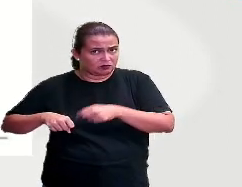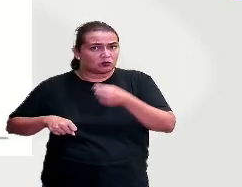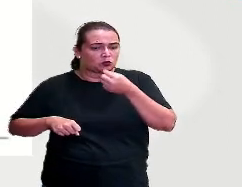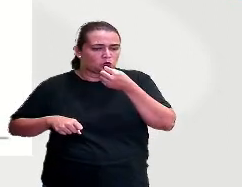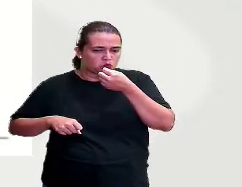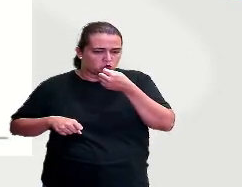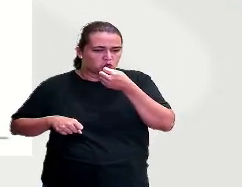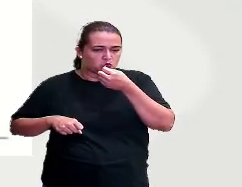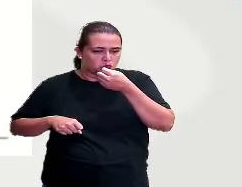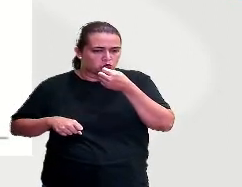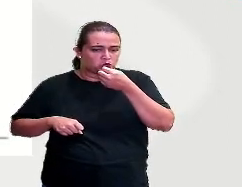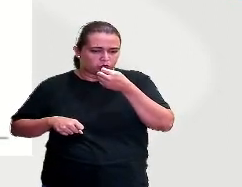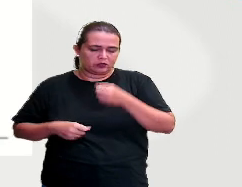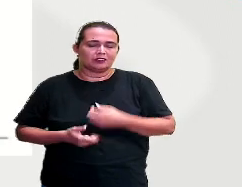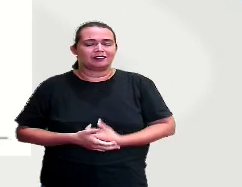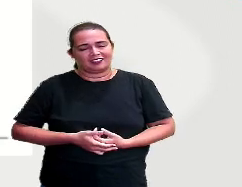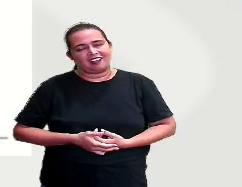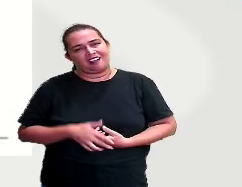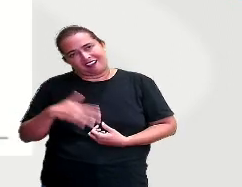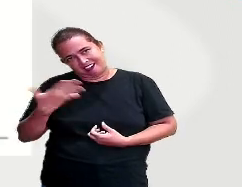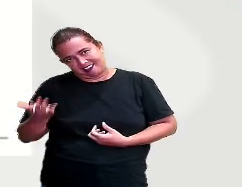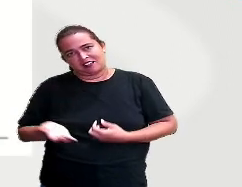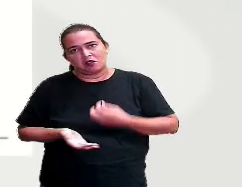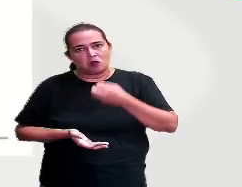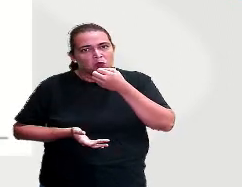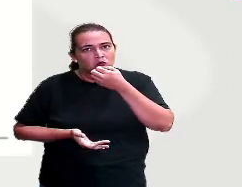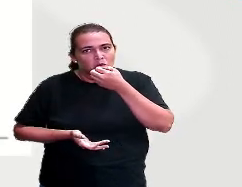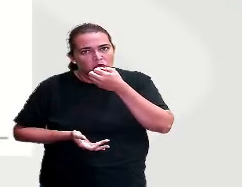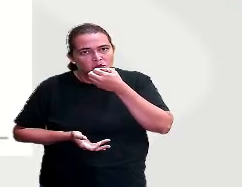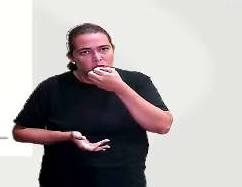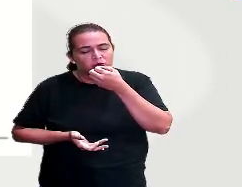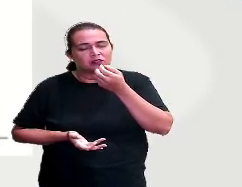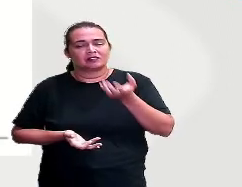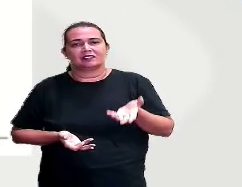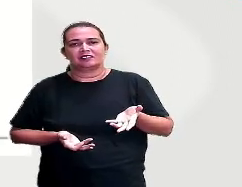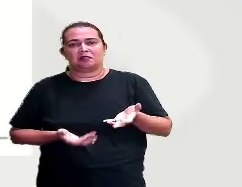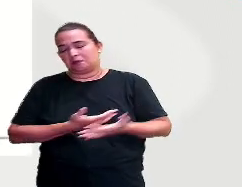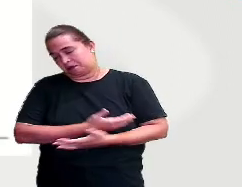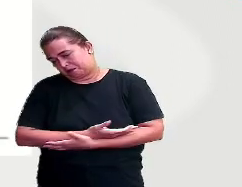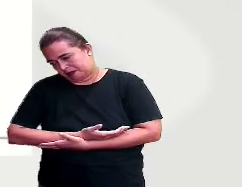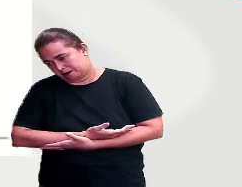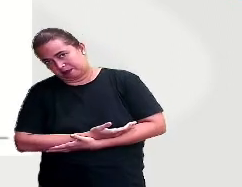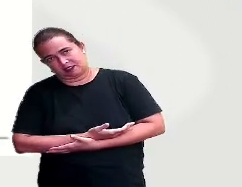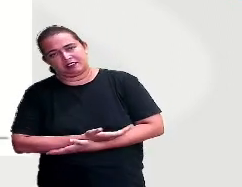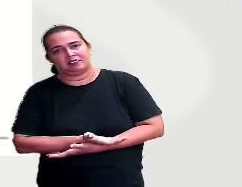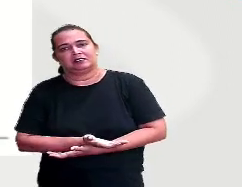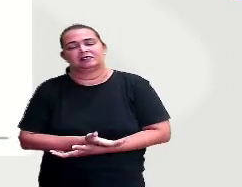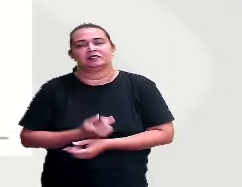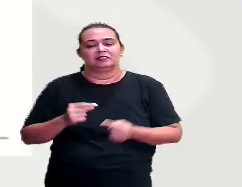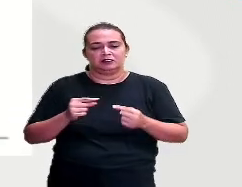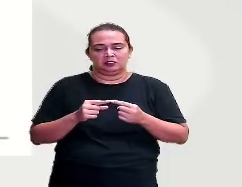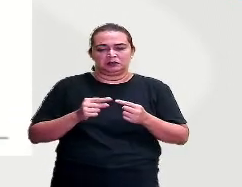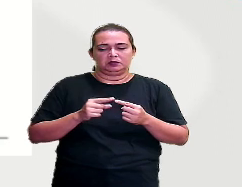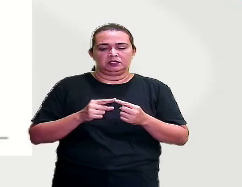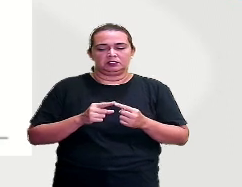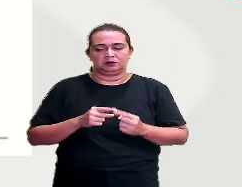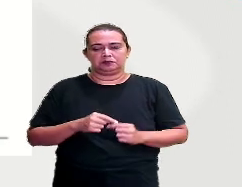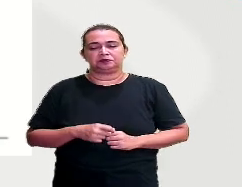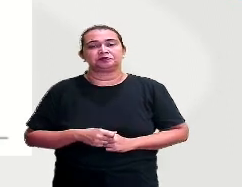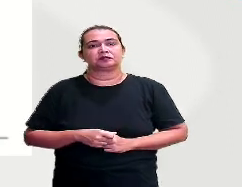chupeta, né gente? Muito bem. Normalmente, quando a gente é bebezinho, a gente chupa chupeta. Então, a chupeta seria aí um objeto